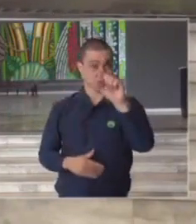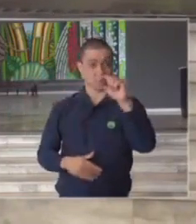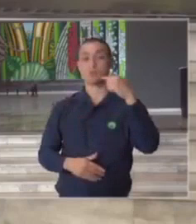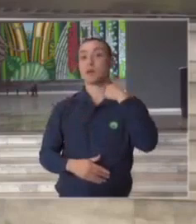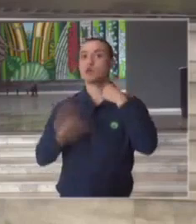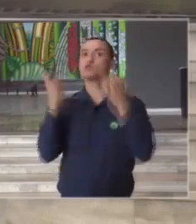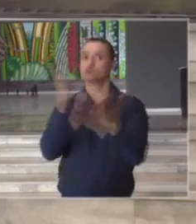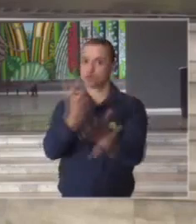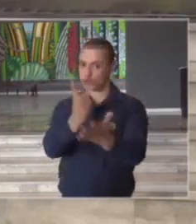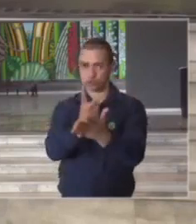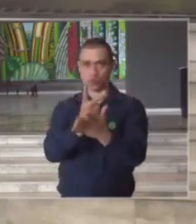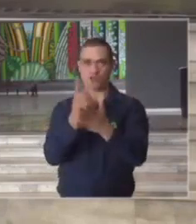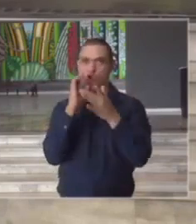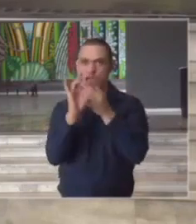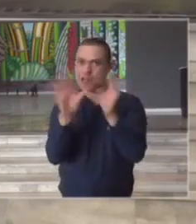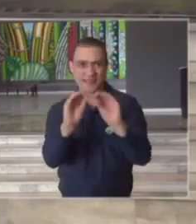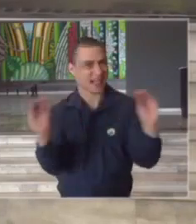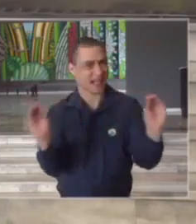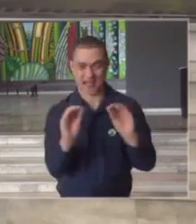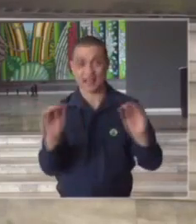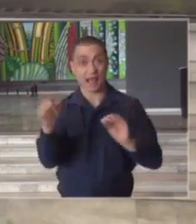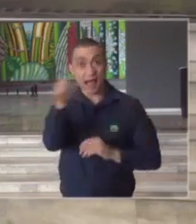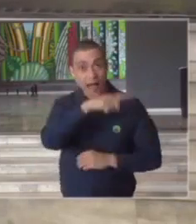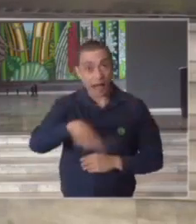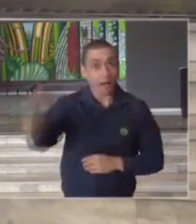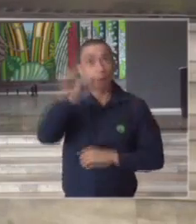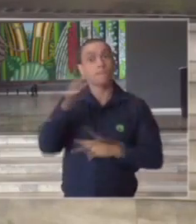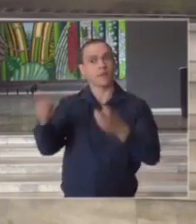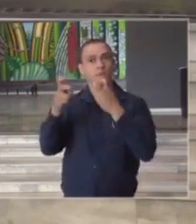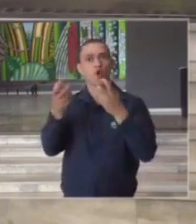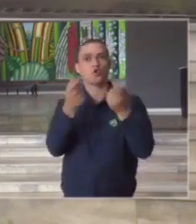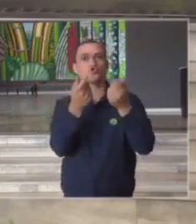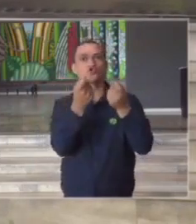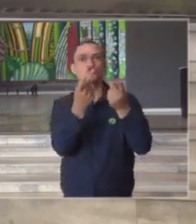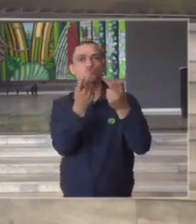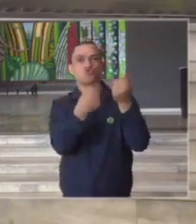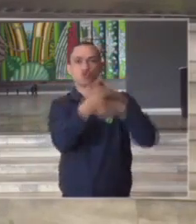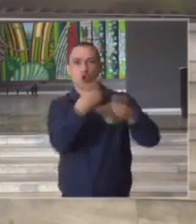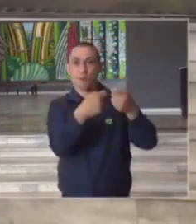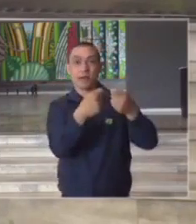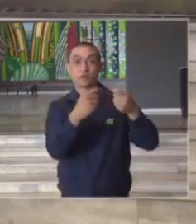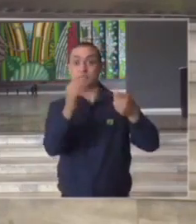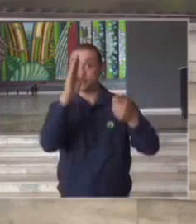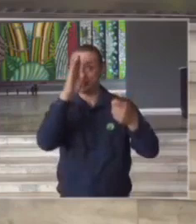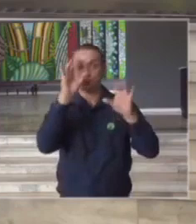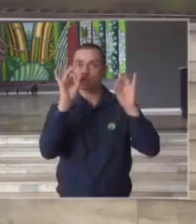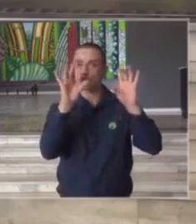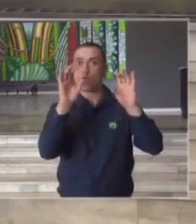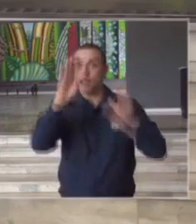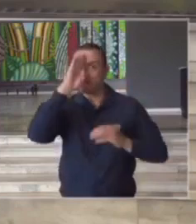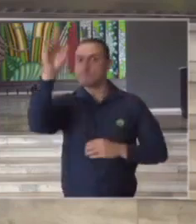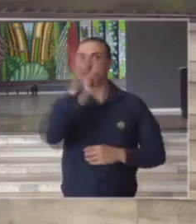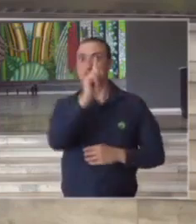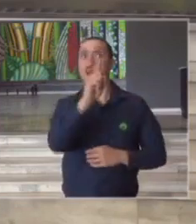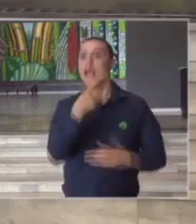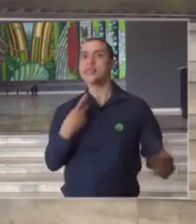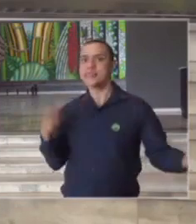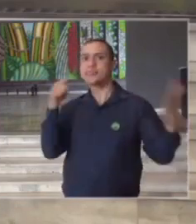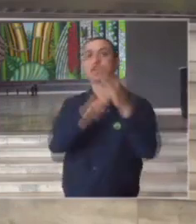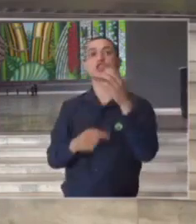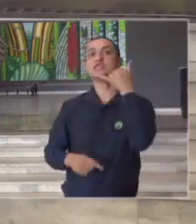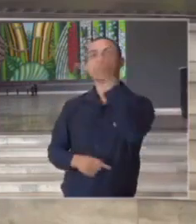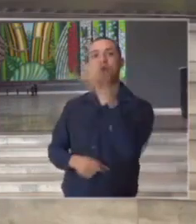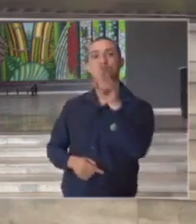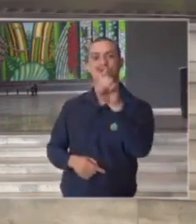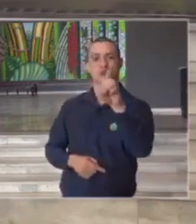o reforço para que as pessoas que percebam comércio não essencial aberto que por favor denunciem 156